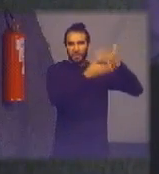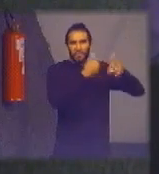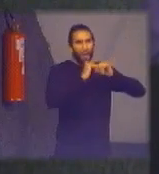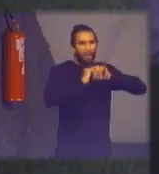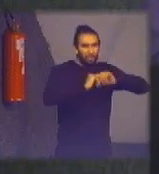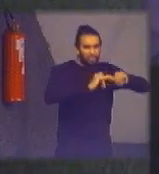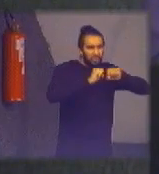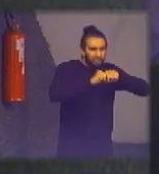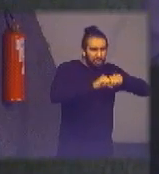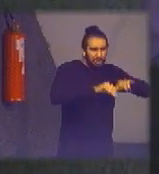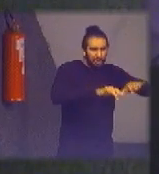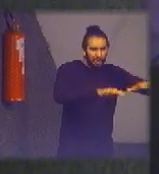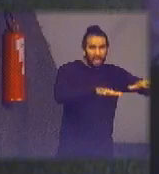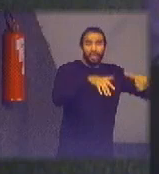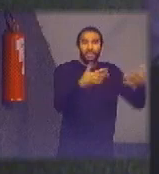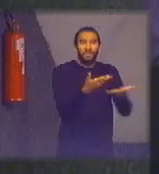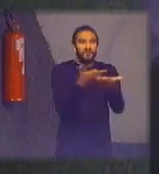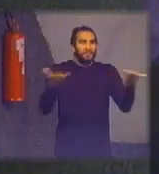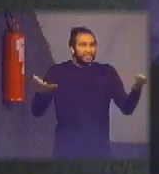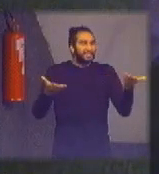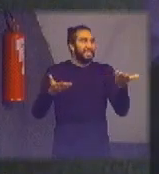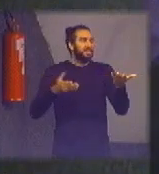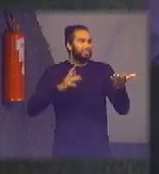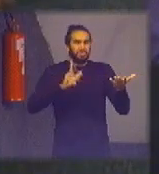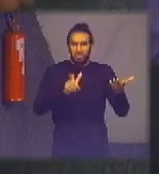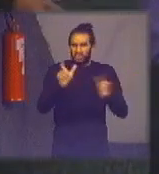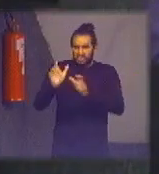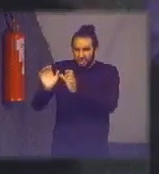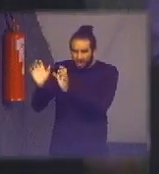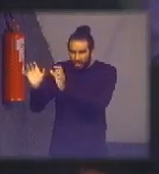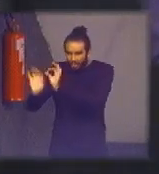precede então parabéns aí a todos os envolvidos